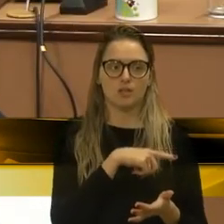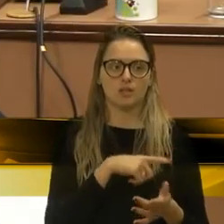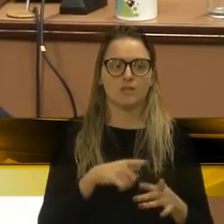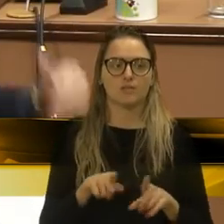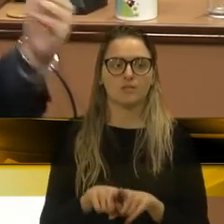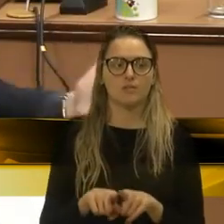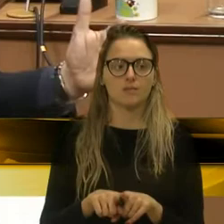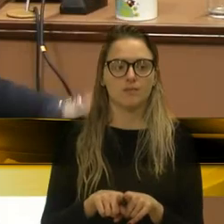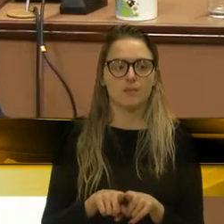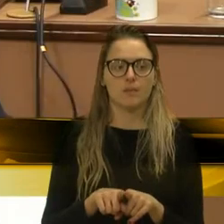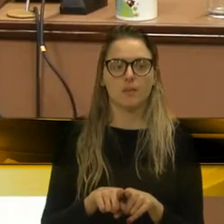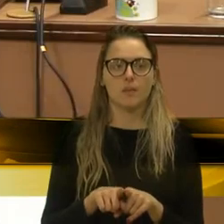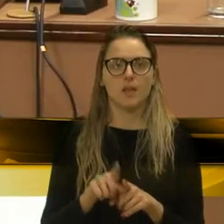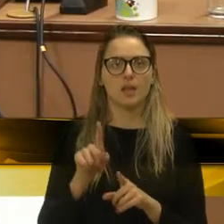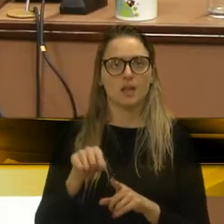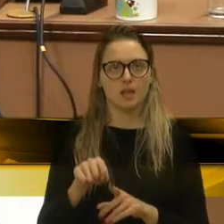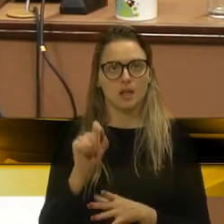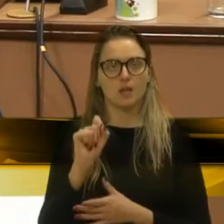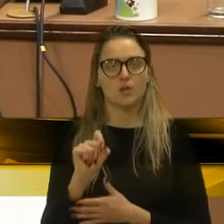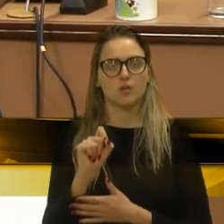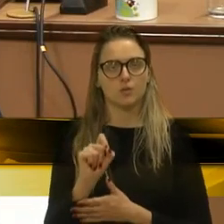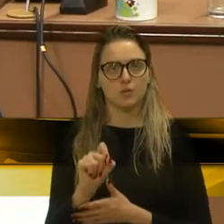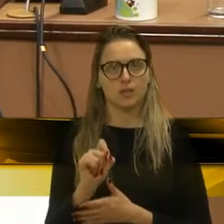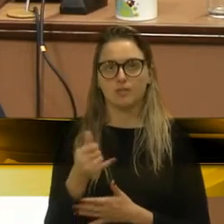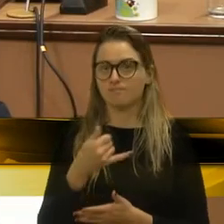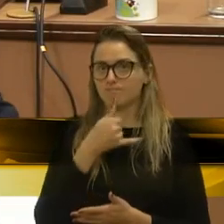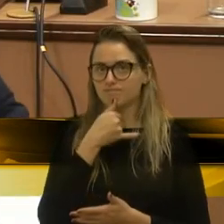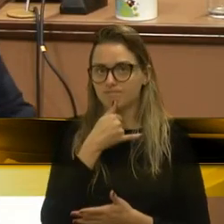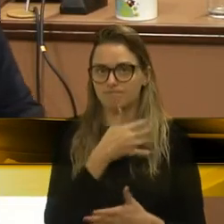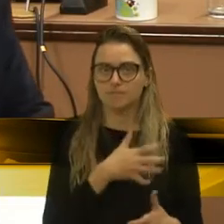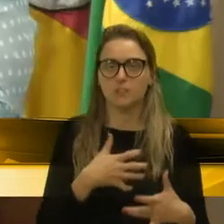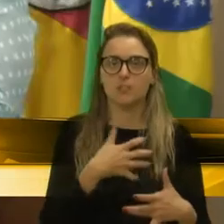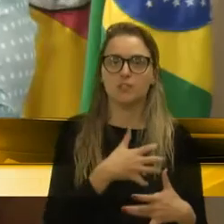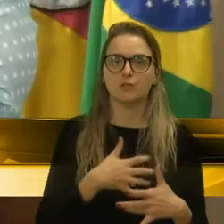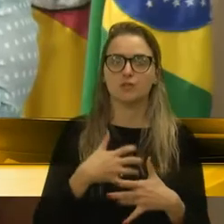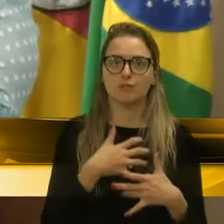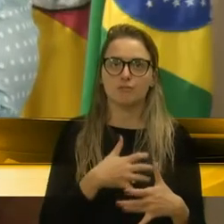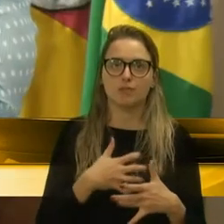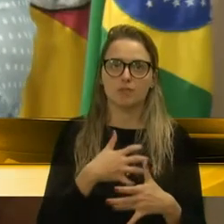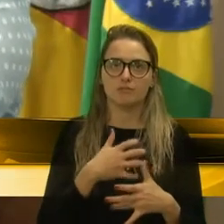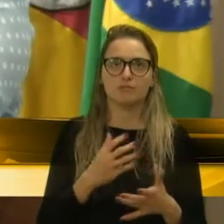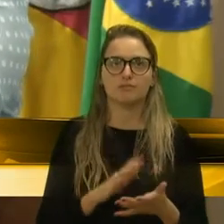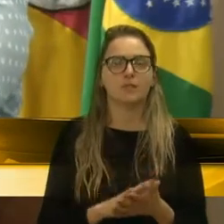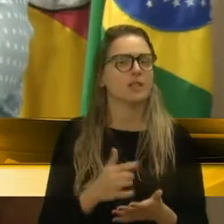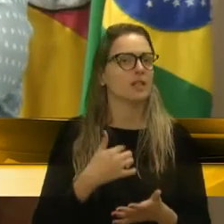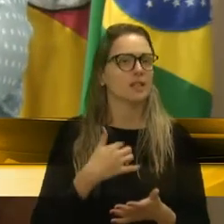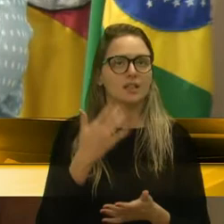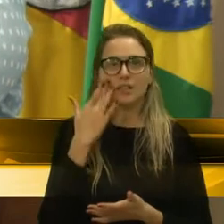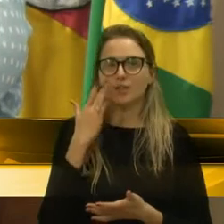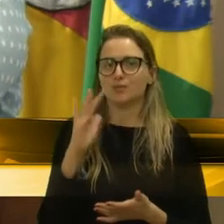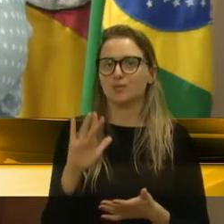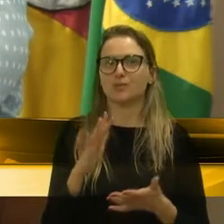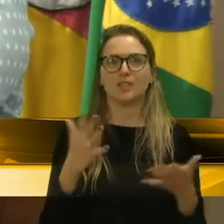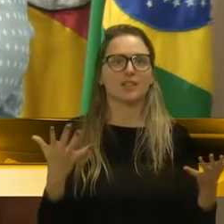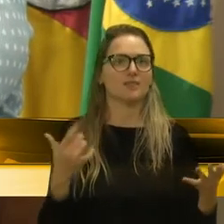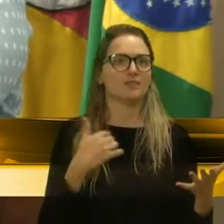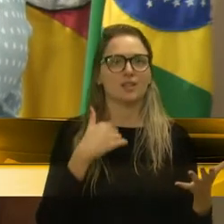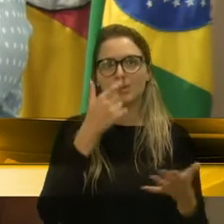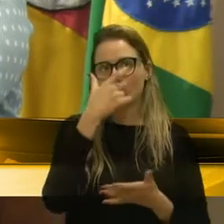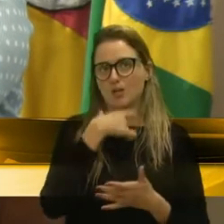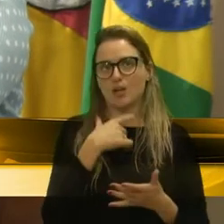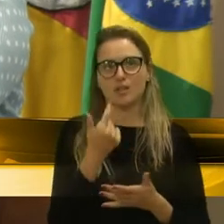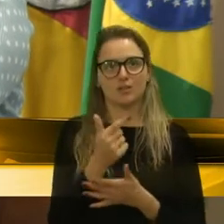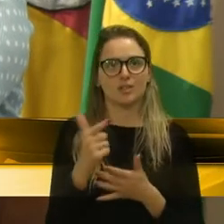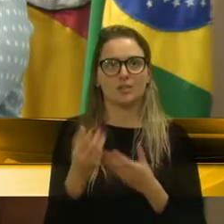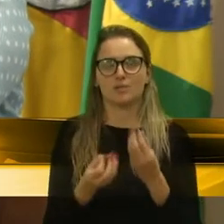abaixo, o é extremamente triste e revoltante. Eu acredito que... Eu não sei, eu já acho que não tem mais nem